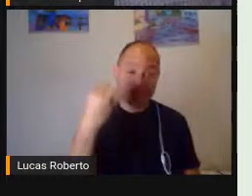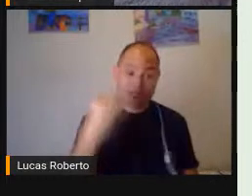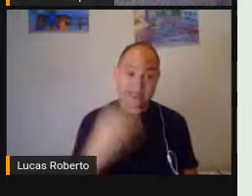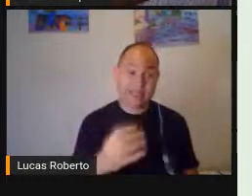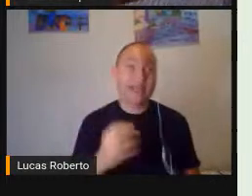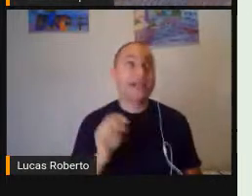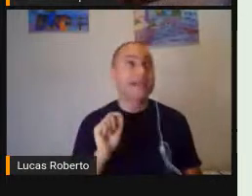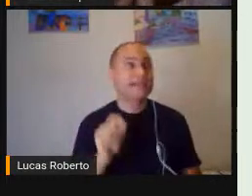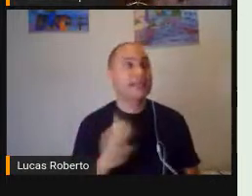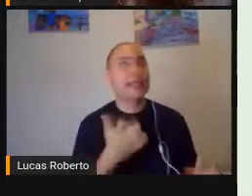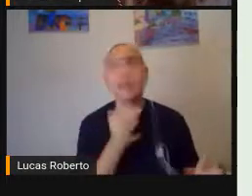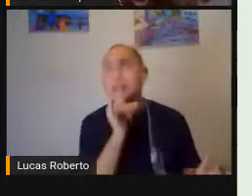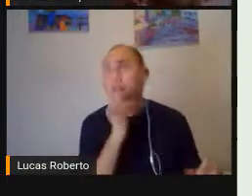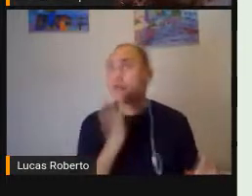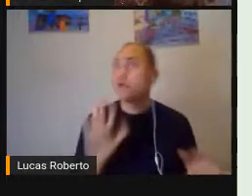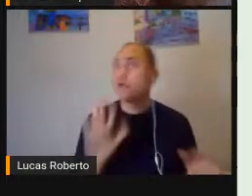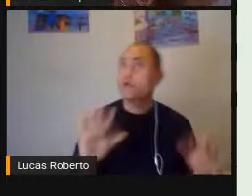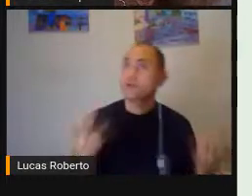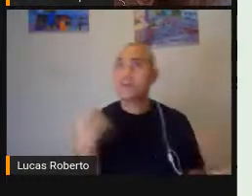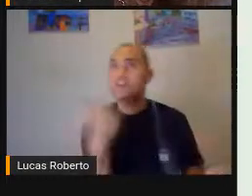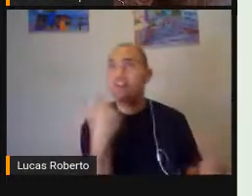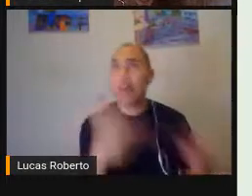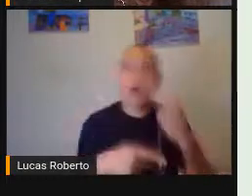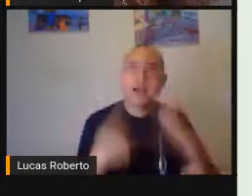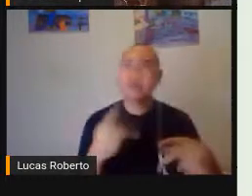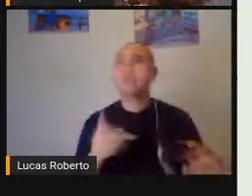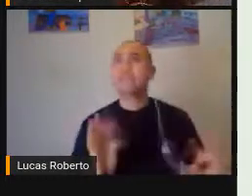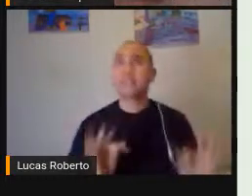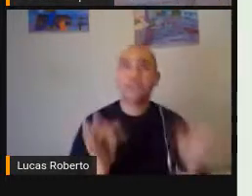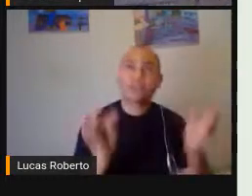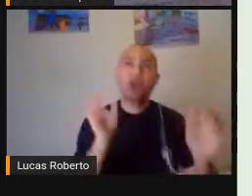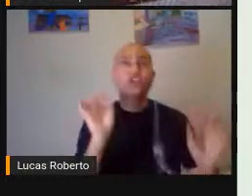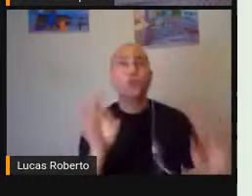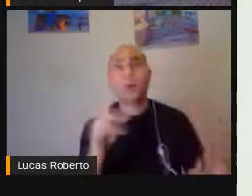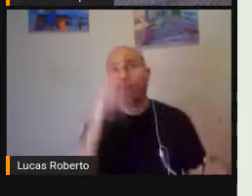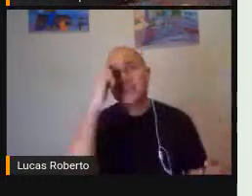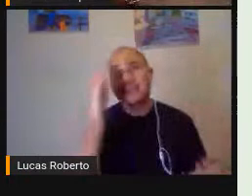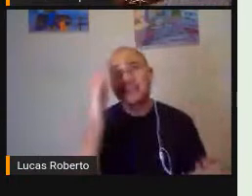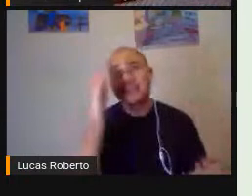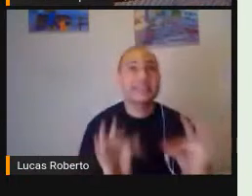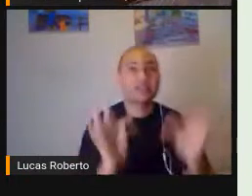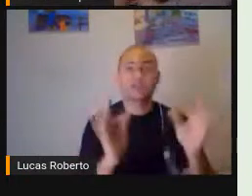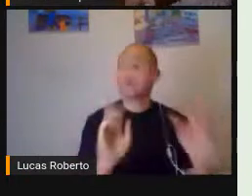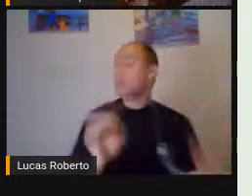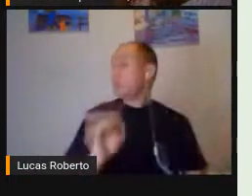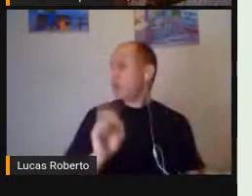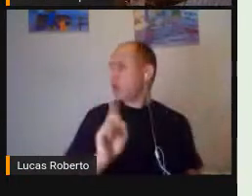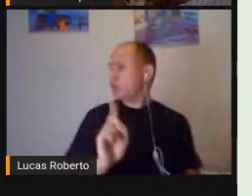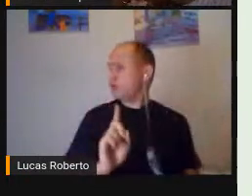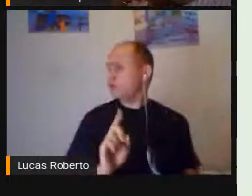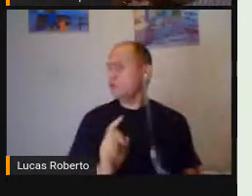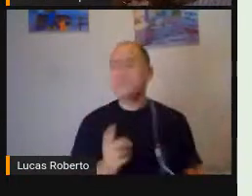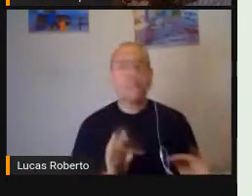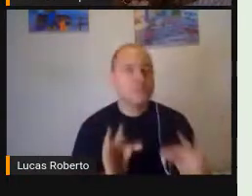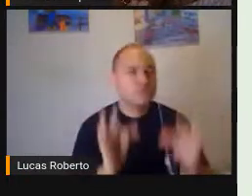tecnologia Computador Não A tecnologia É o estudo Da técnica É o estudo De